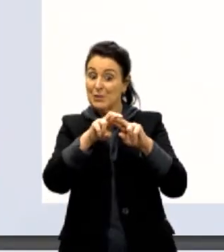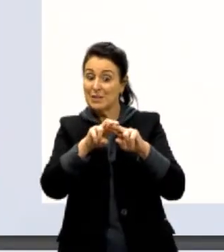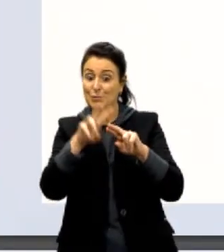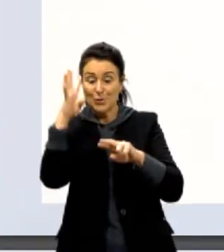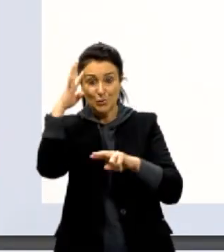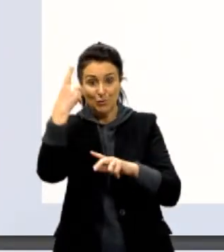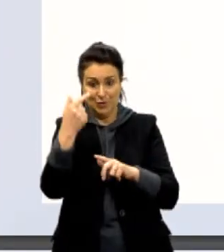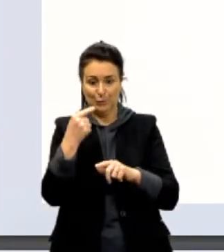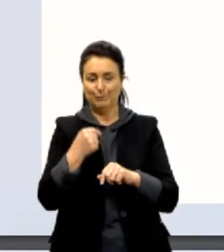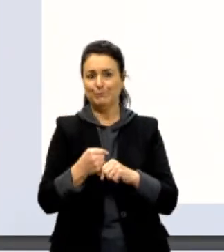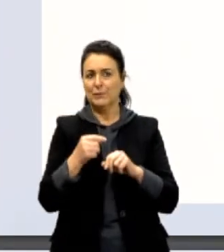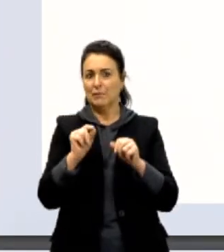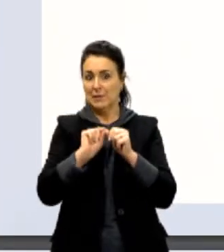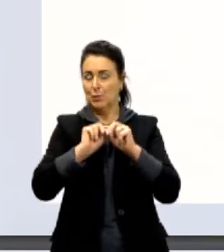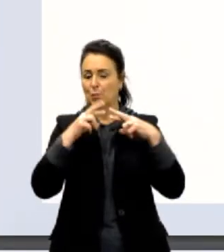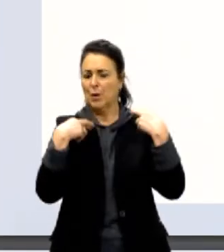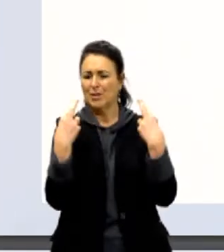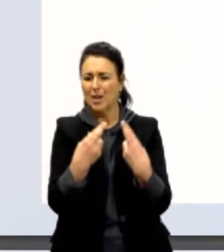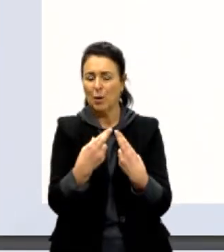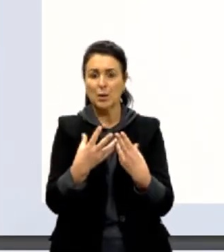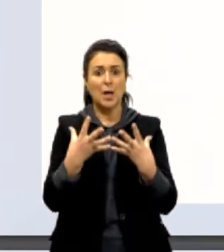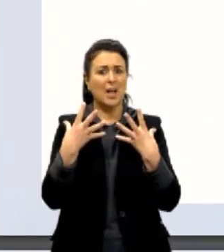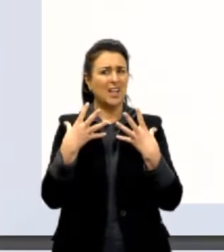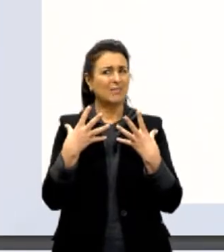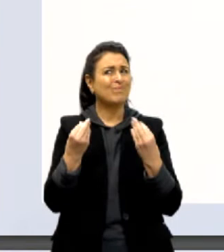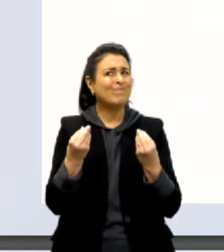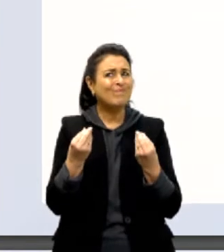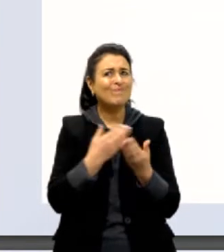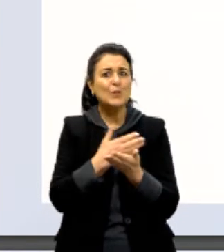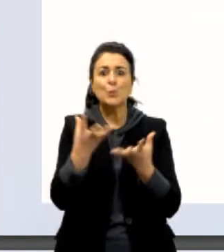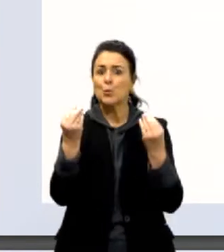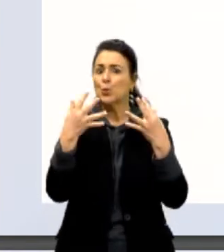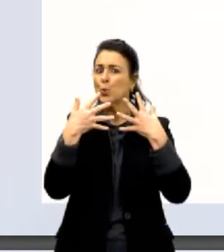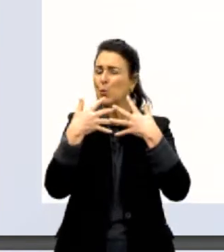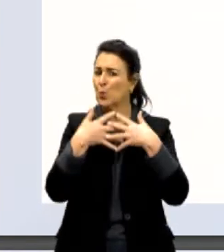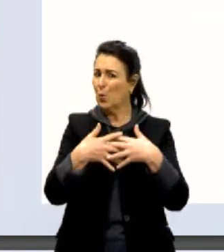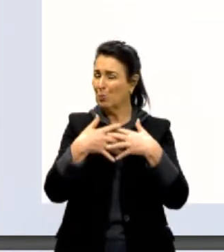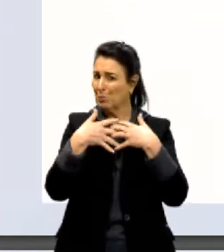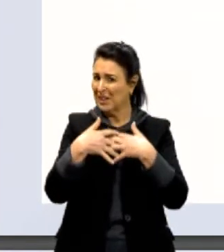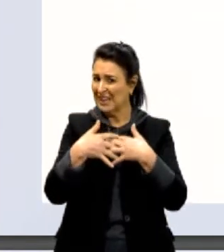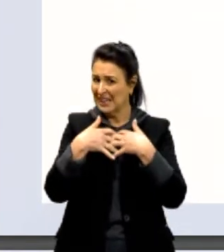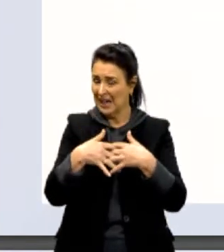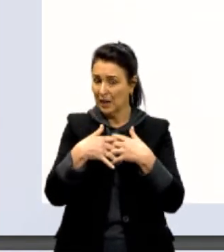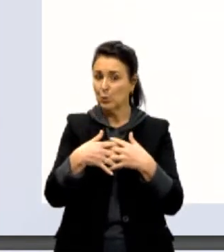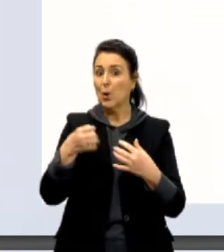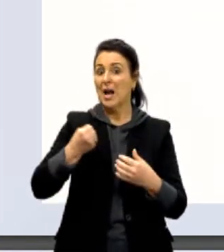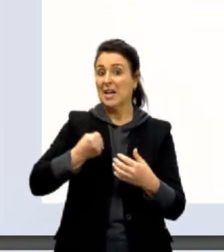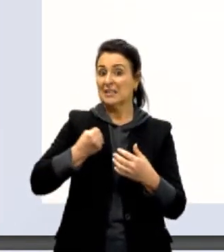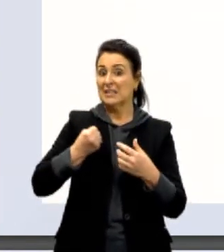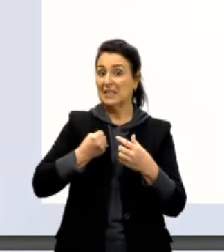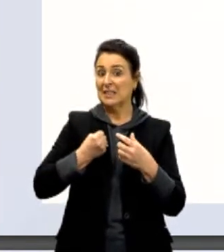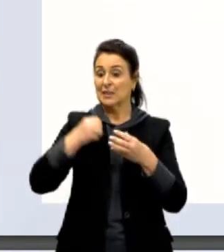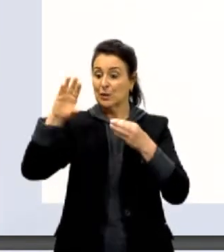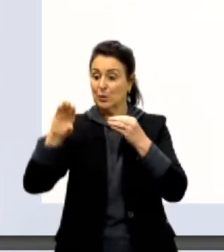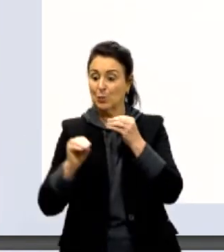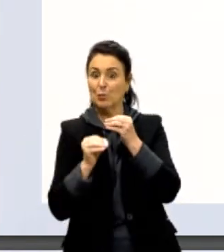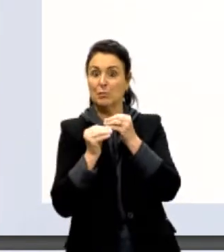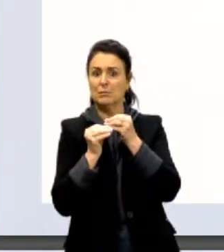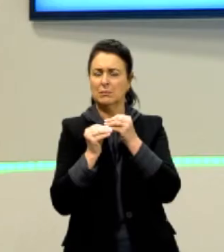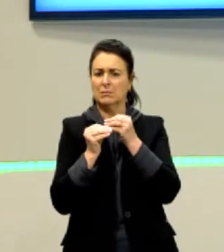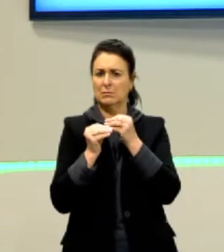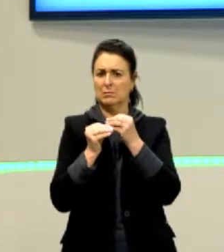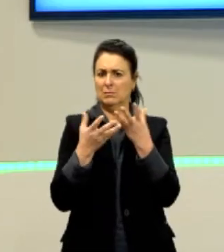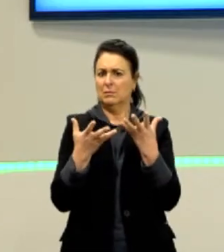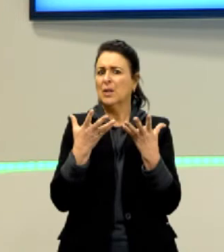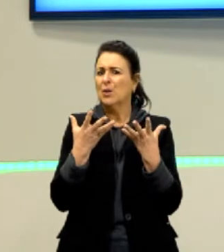reuniões, que estava ficando muito complicado as grandezas compostas. estava ficando, olha só, estava